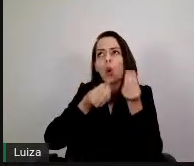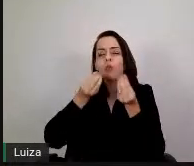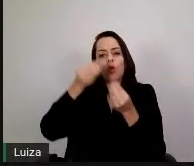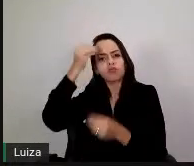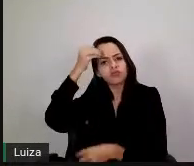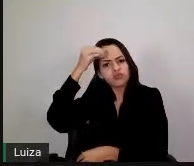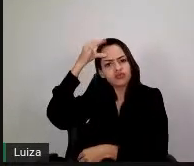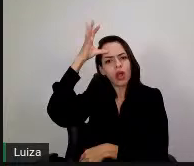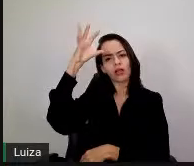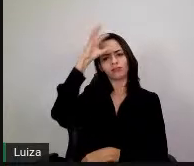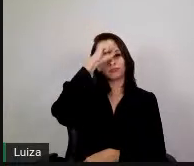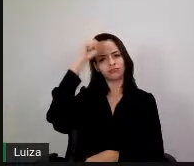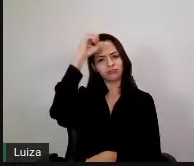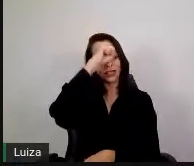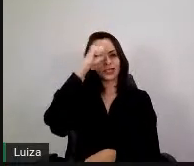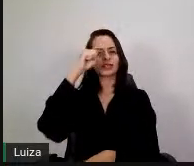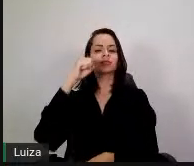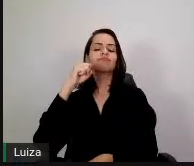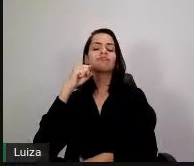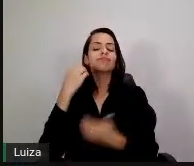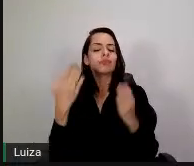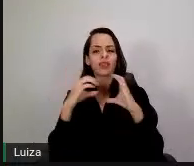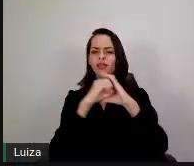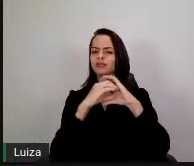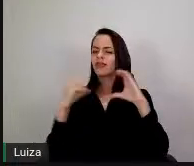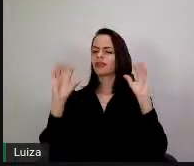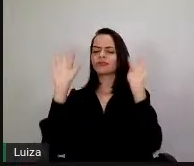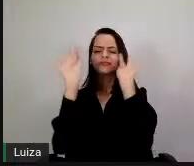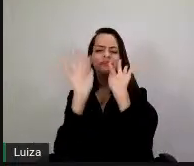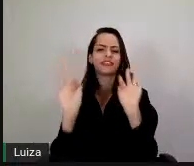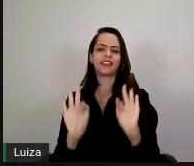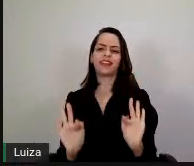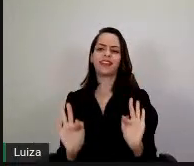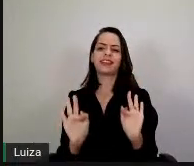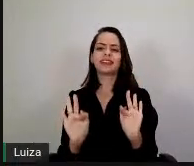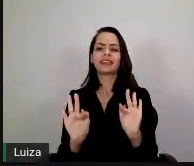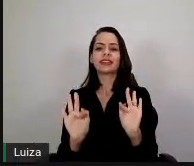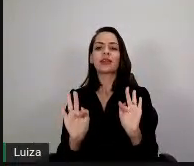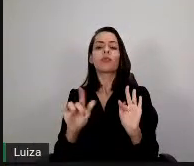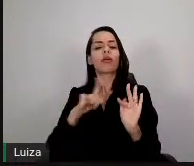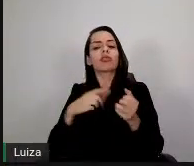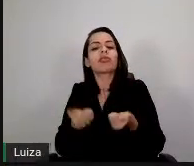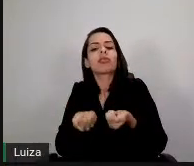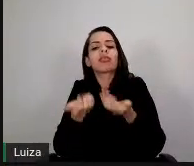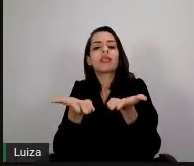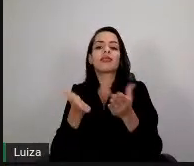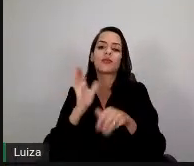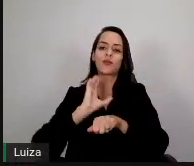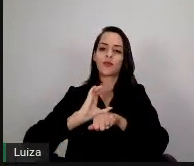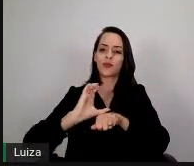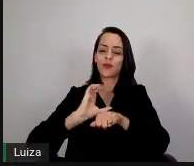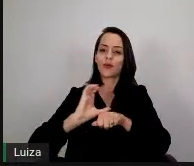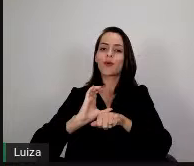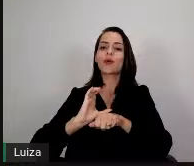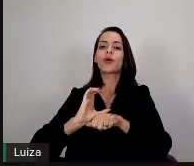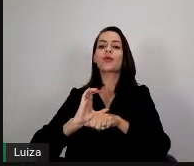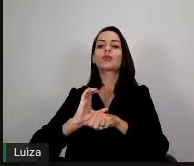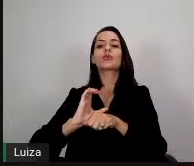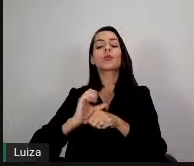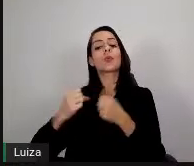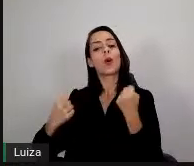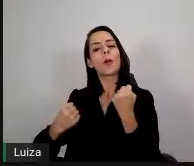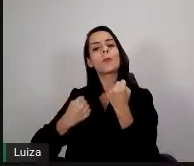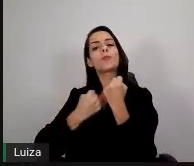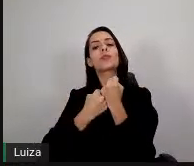E ficamos muito felizes, o SEAD fica muito feliz por sediar, por ofertar esse curso, em parceria com os nossos professores, em